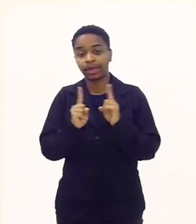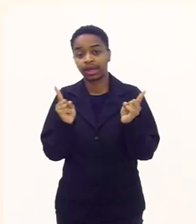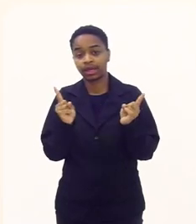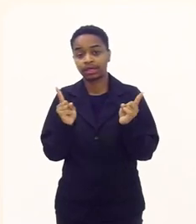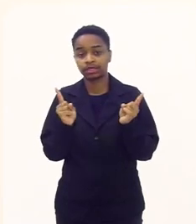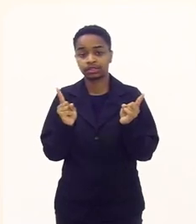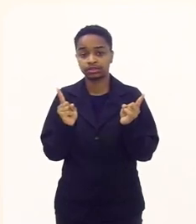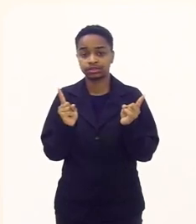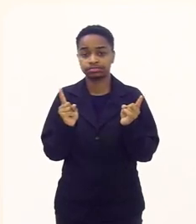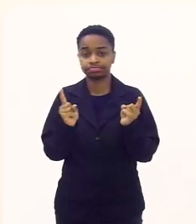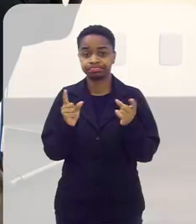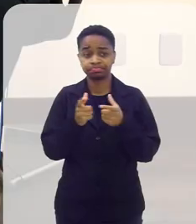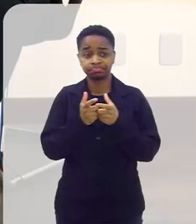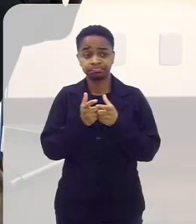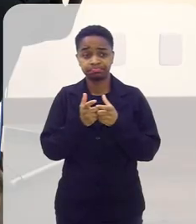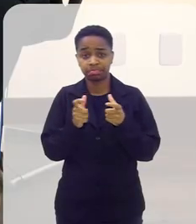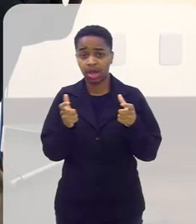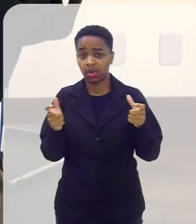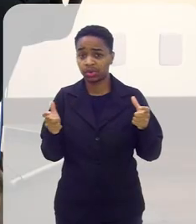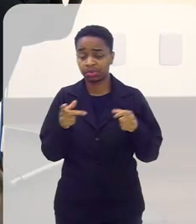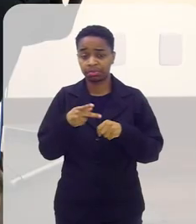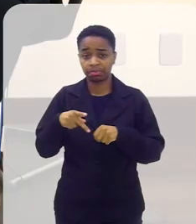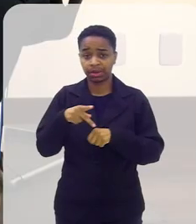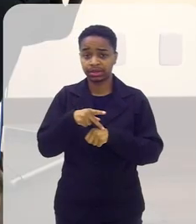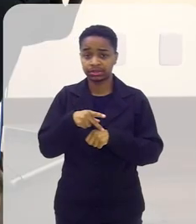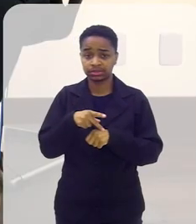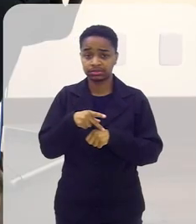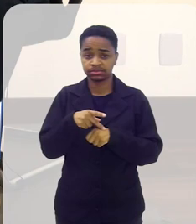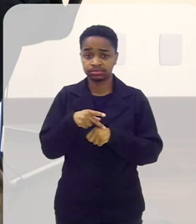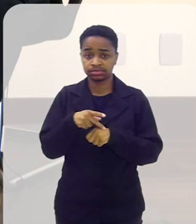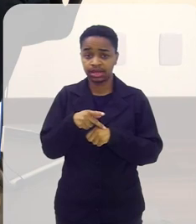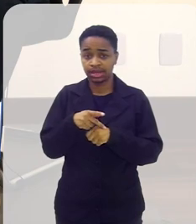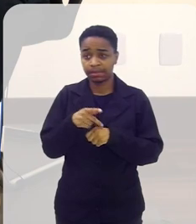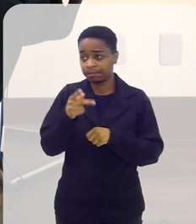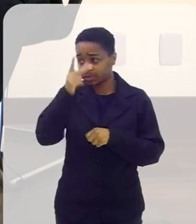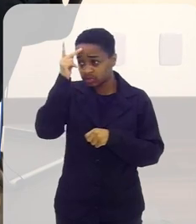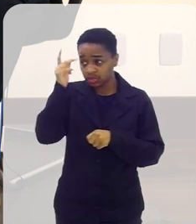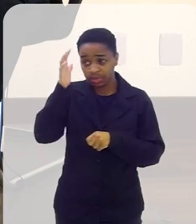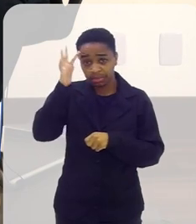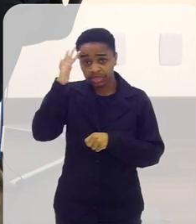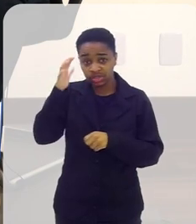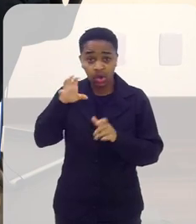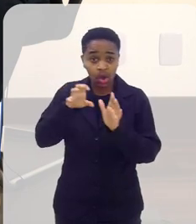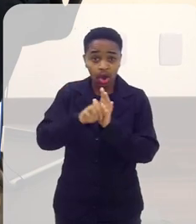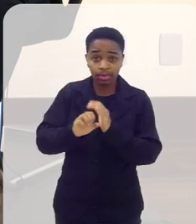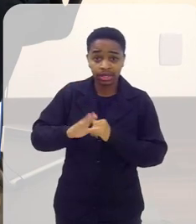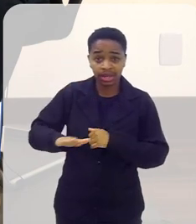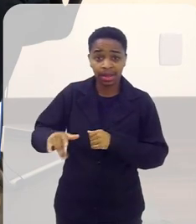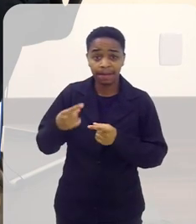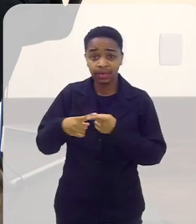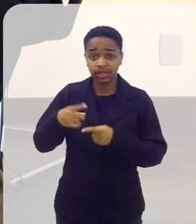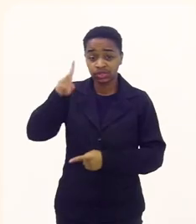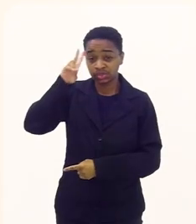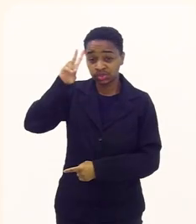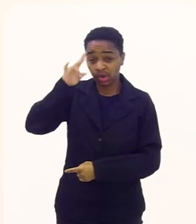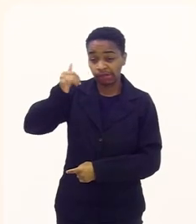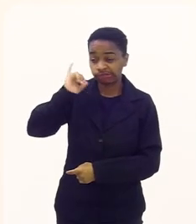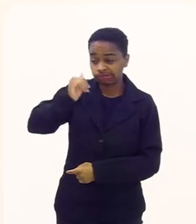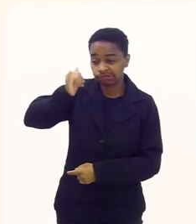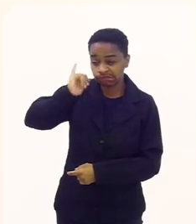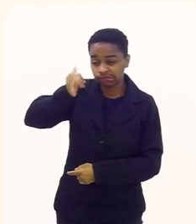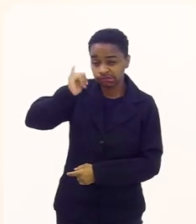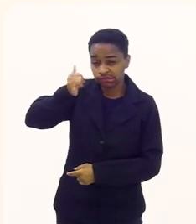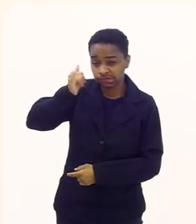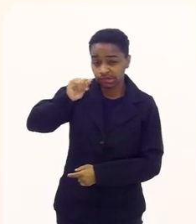é... mas na maioria dos países eles ainda são aqueles que roubam a criancinha por quê? porque essa